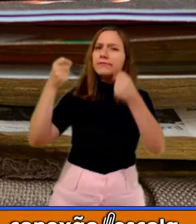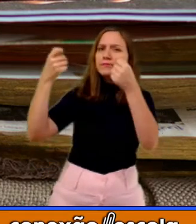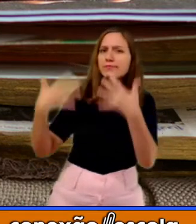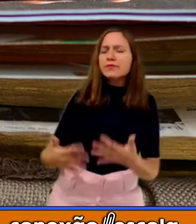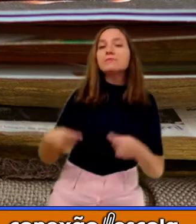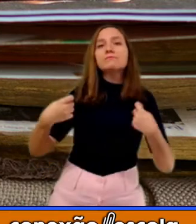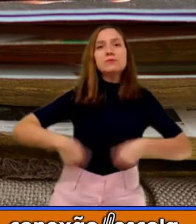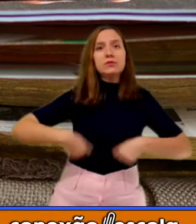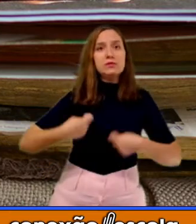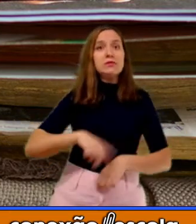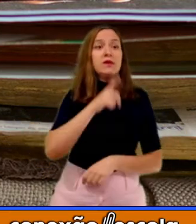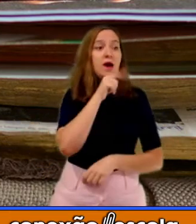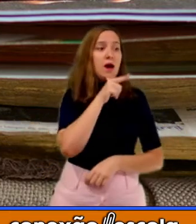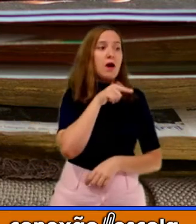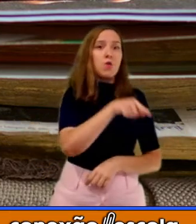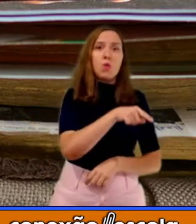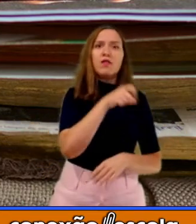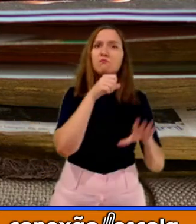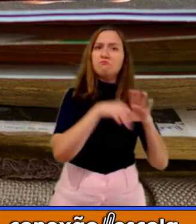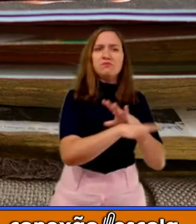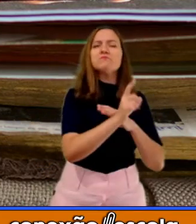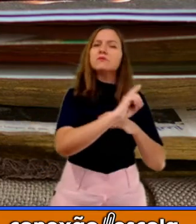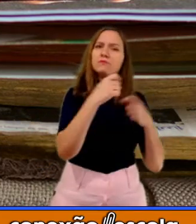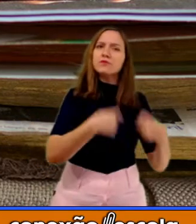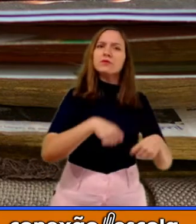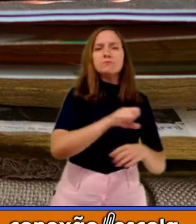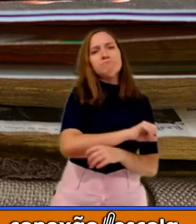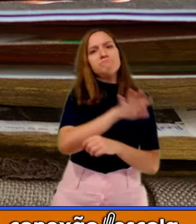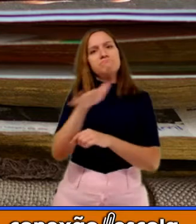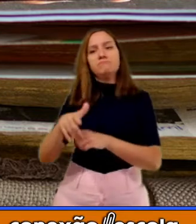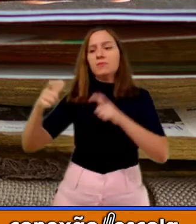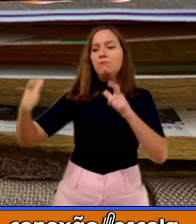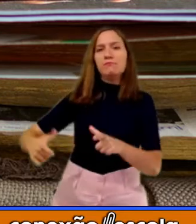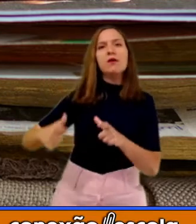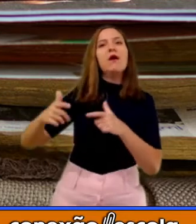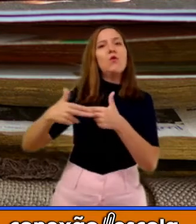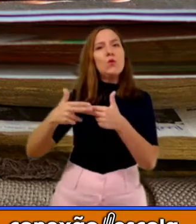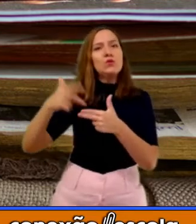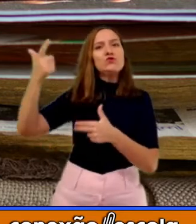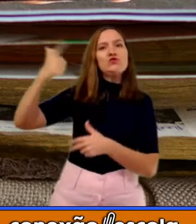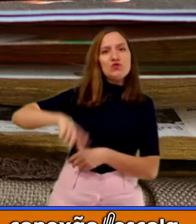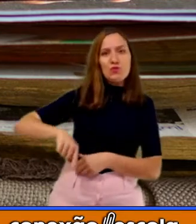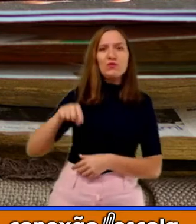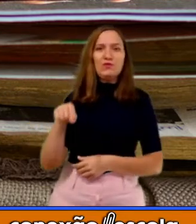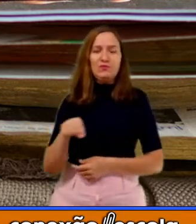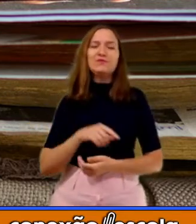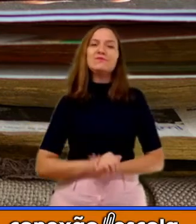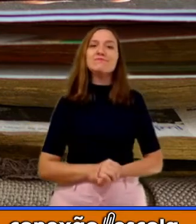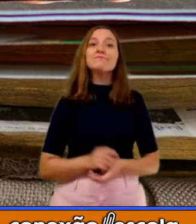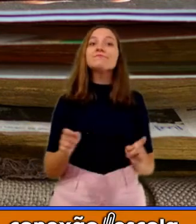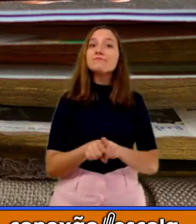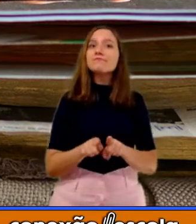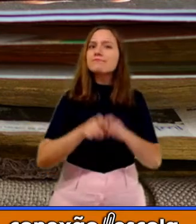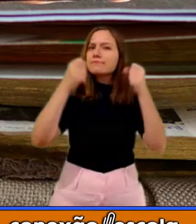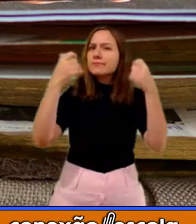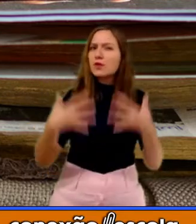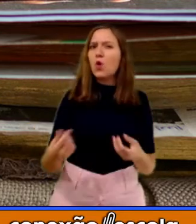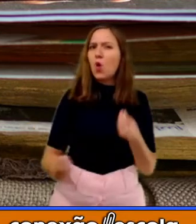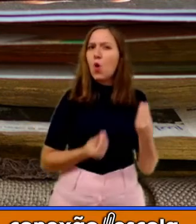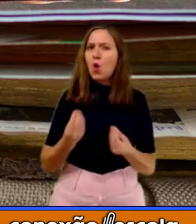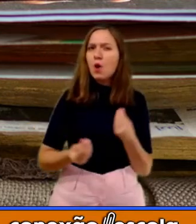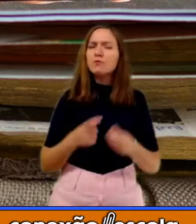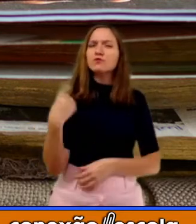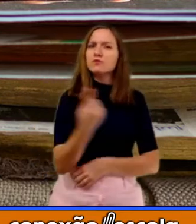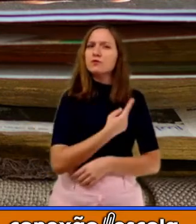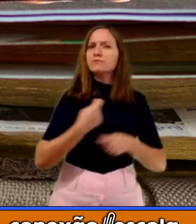essa água e reutilizá-la. Vamos falar um pouco sobre o consumo consciente